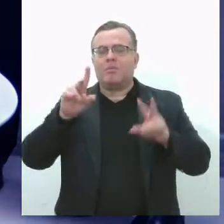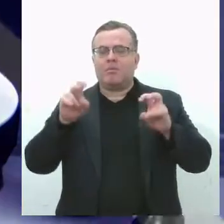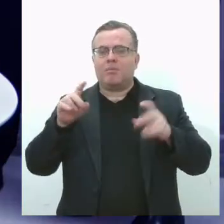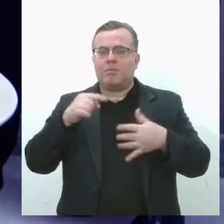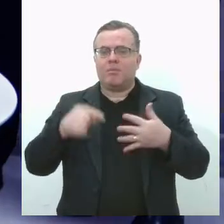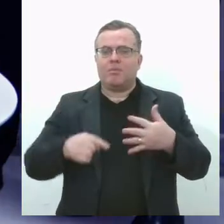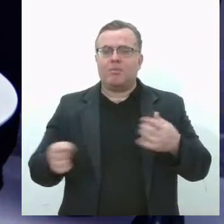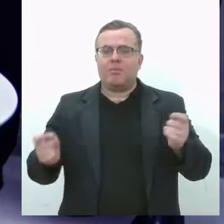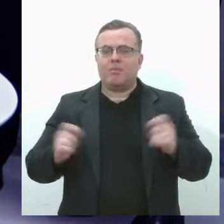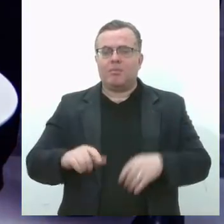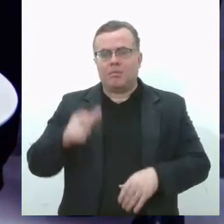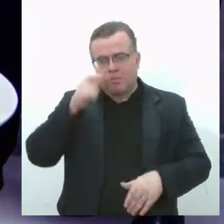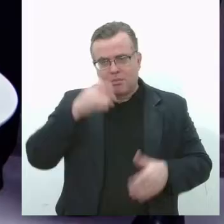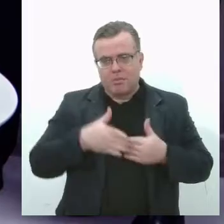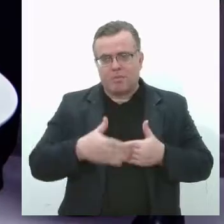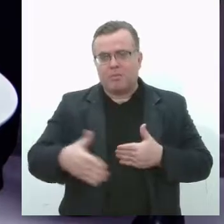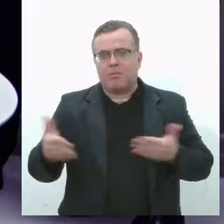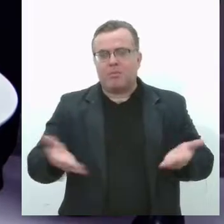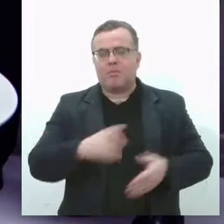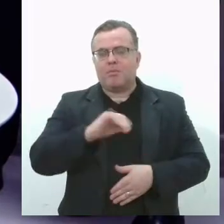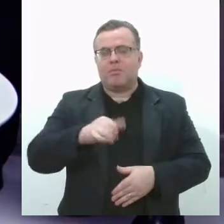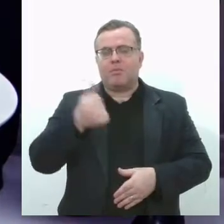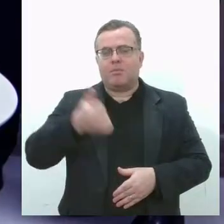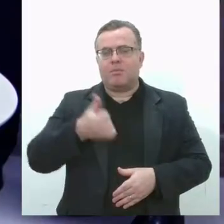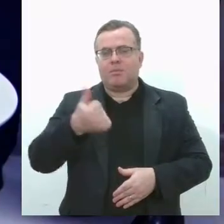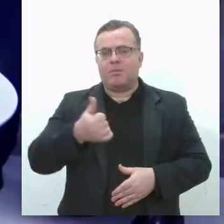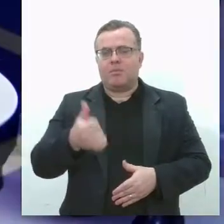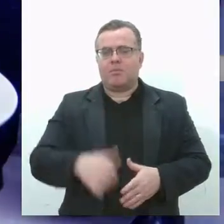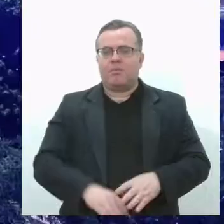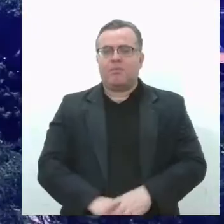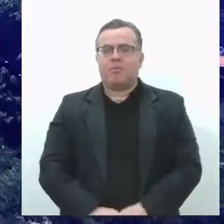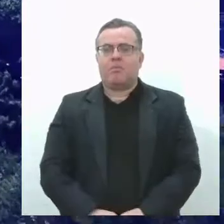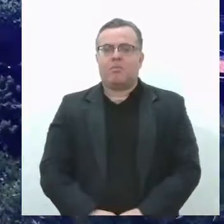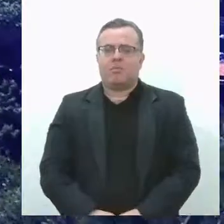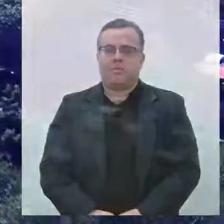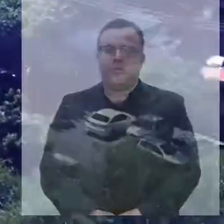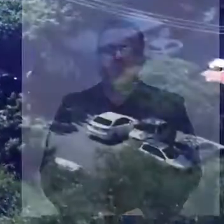acompanha a partir de agora no Jornal da Lese, 1ª edição.